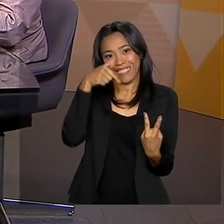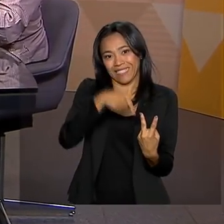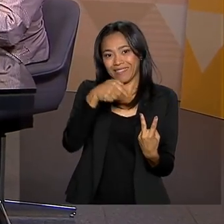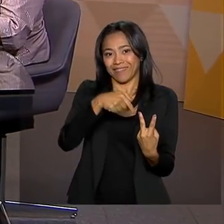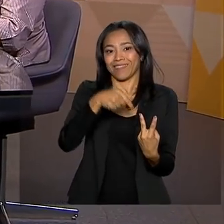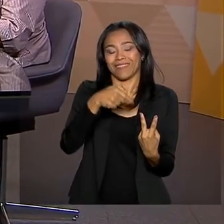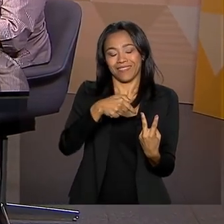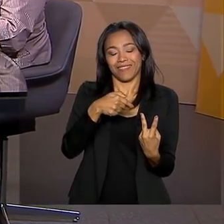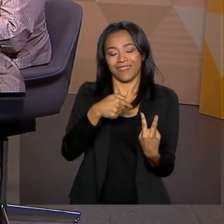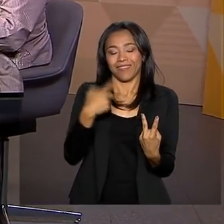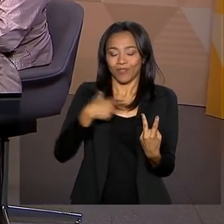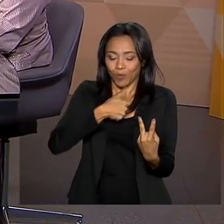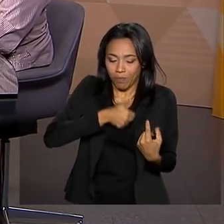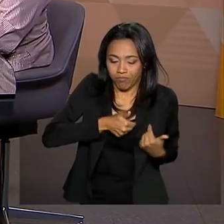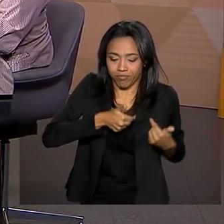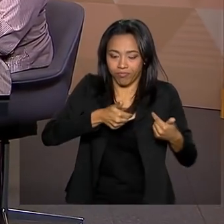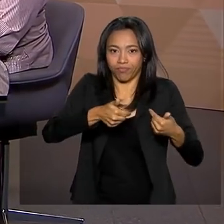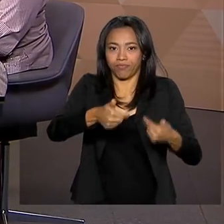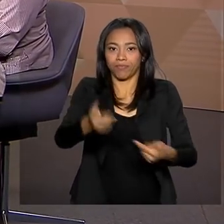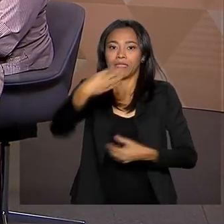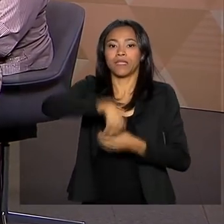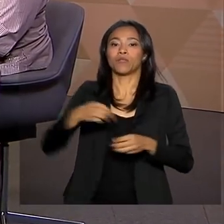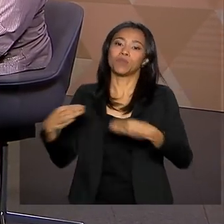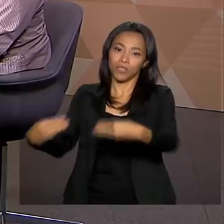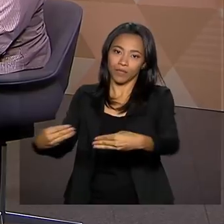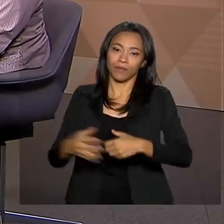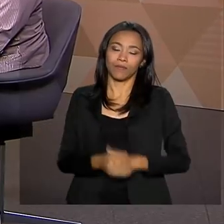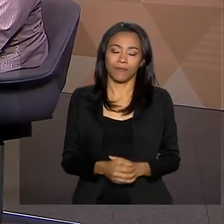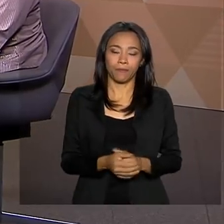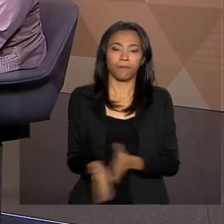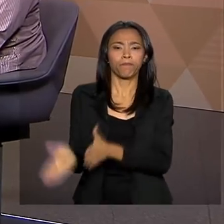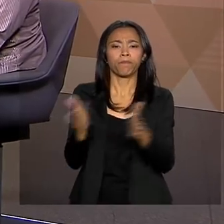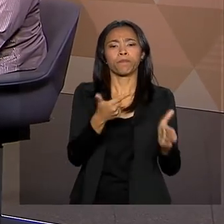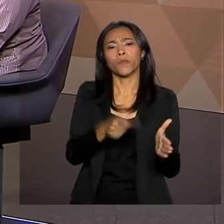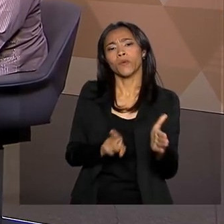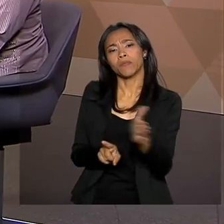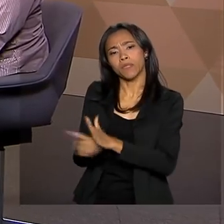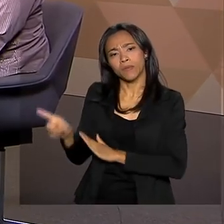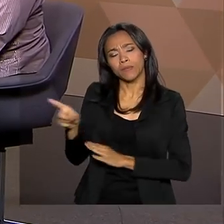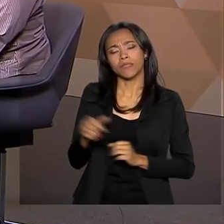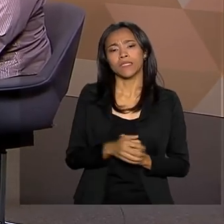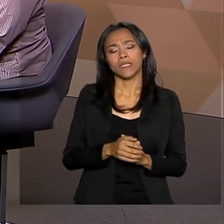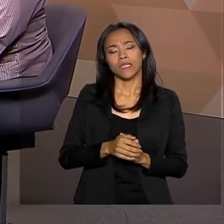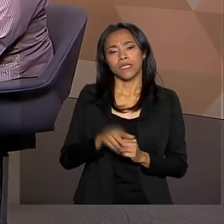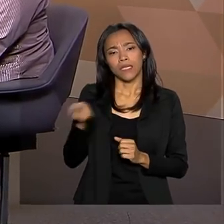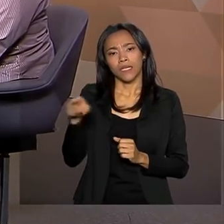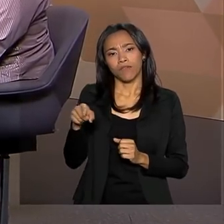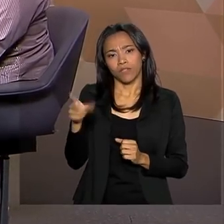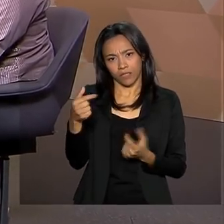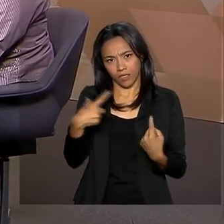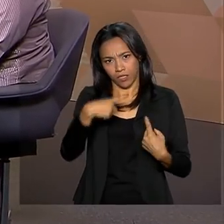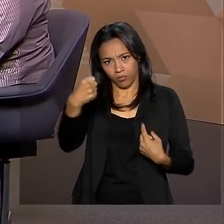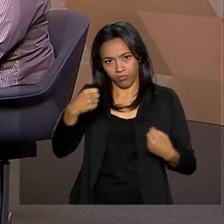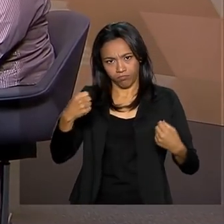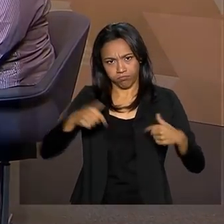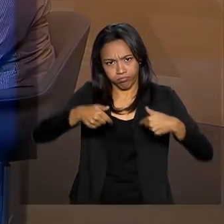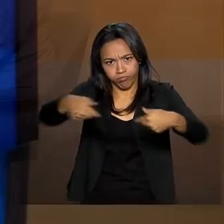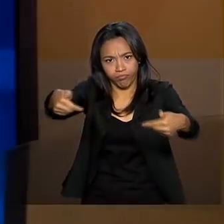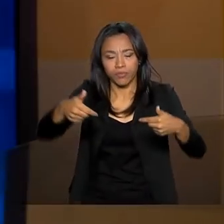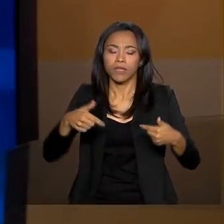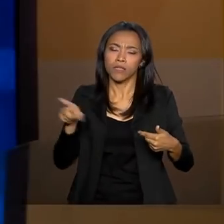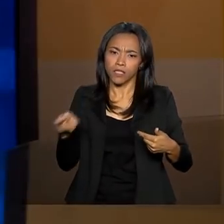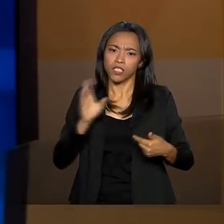duas grandes prioridades do nosso ministério. Uma outra prioridade que eu já vi a senhora comentando, inclusive, em